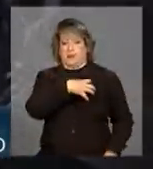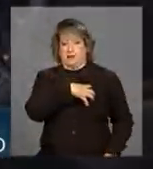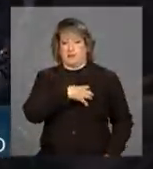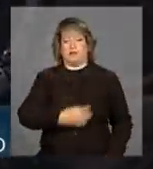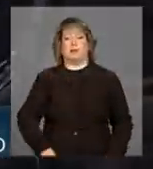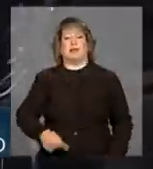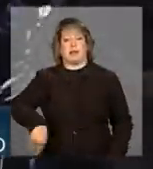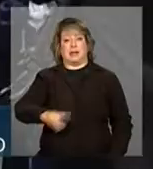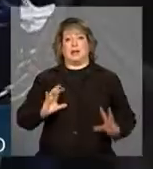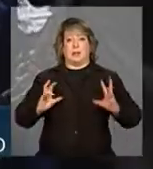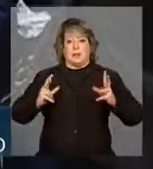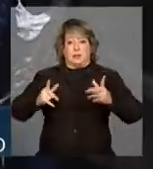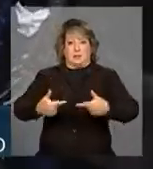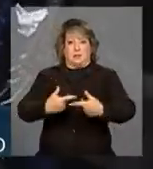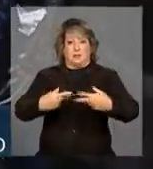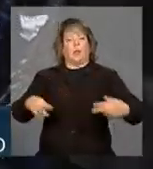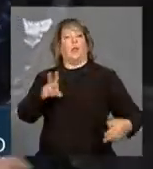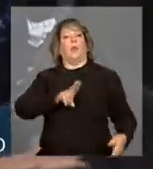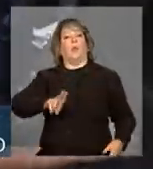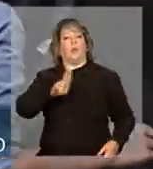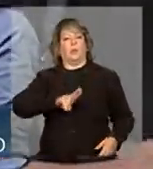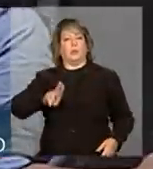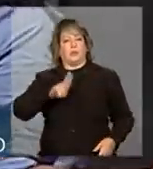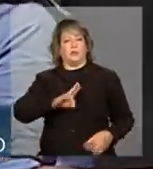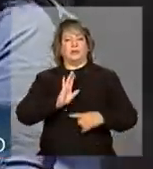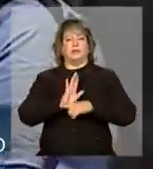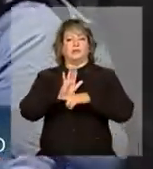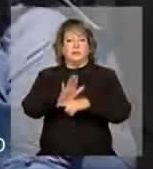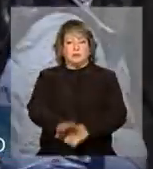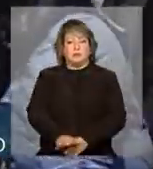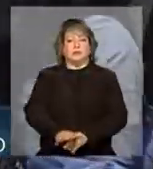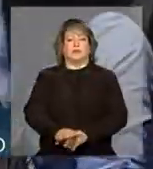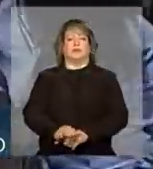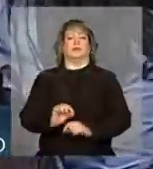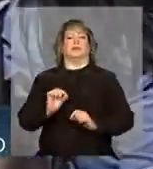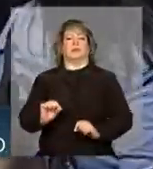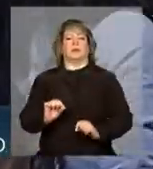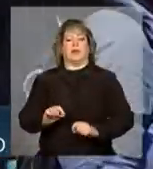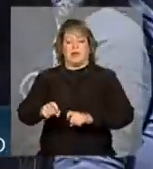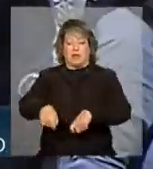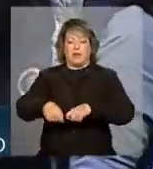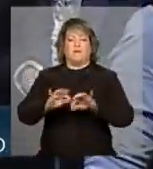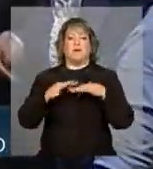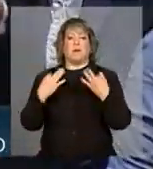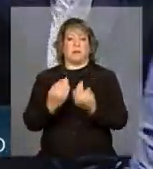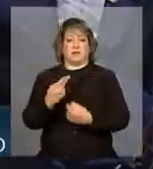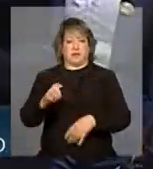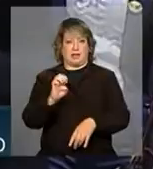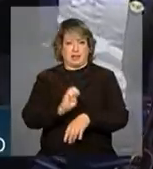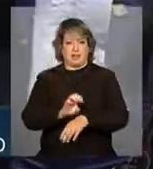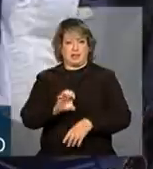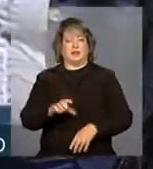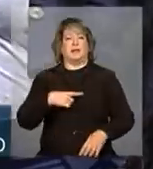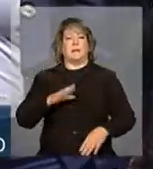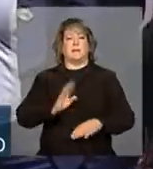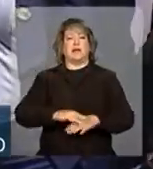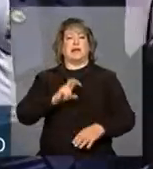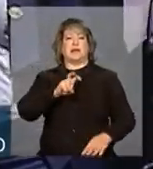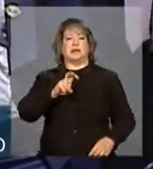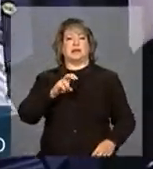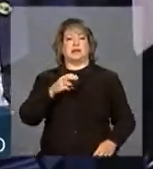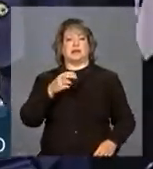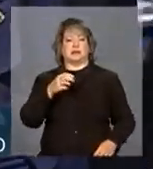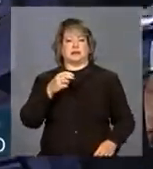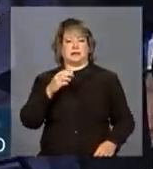As máquinas serão usadas para fortalecer a agricultura familiar do Estado. A iniciativa atenderá mais de 513